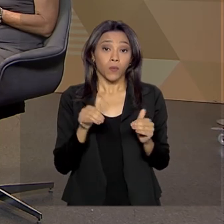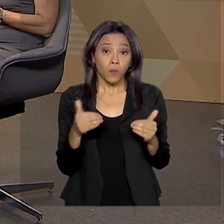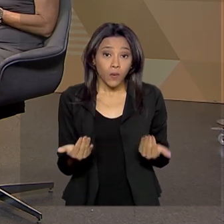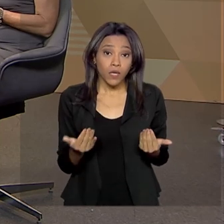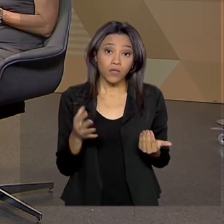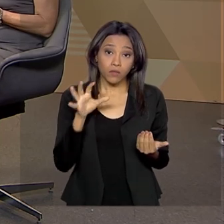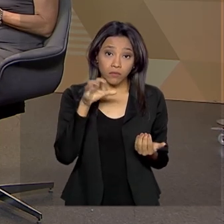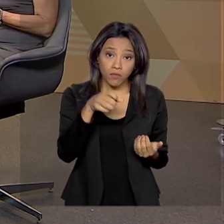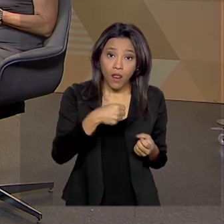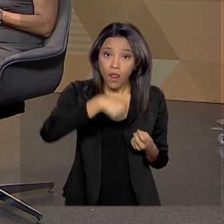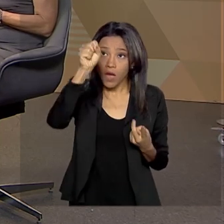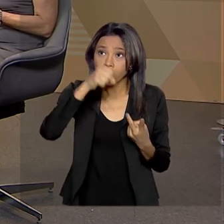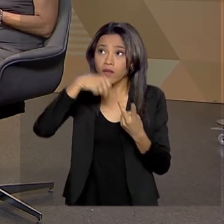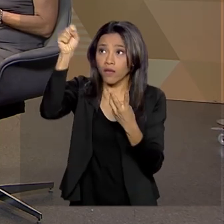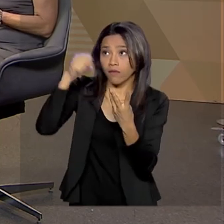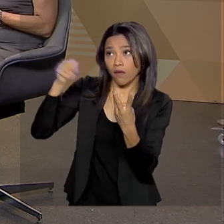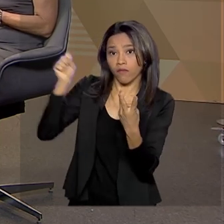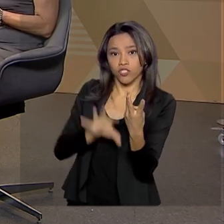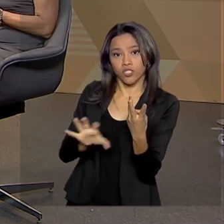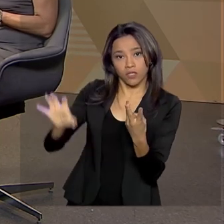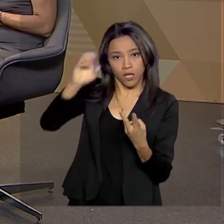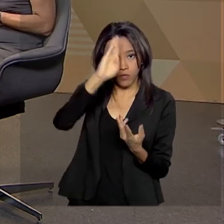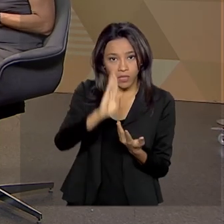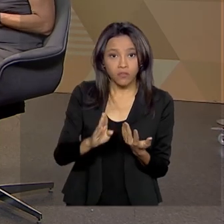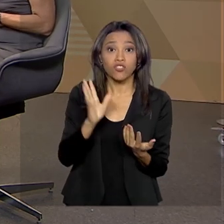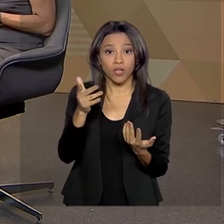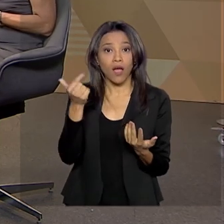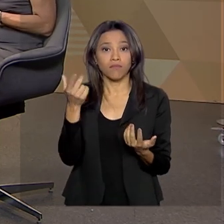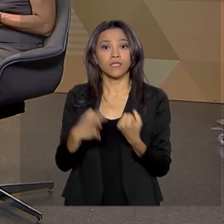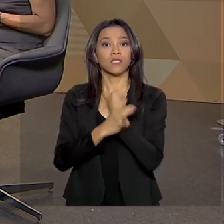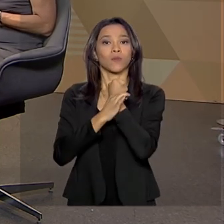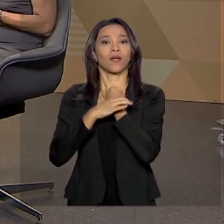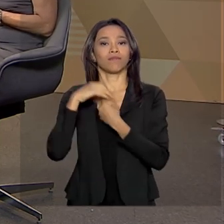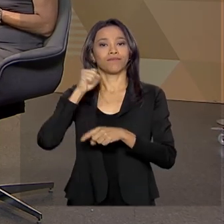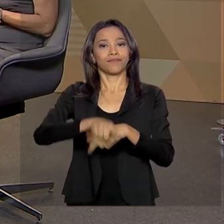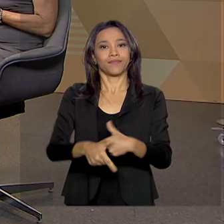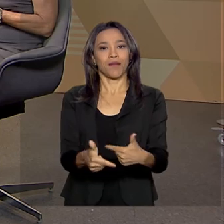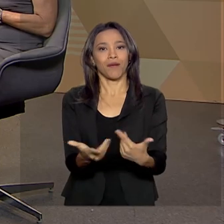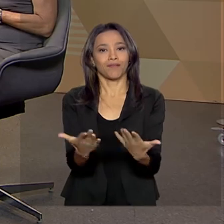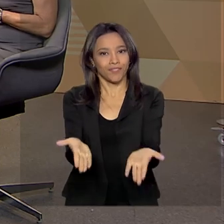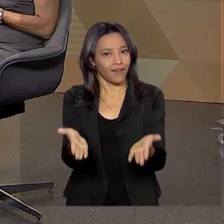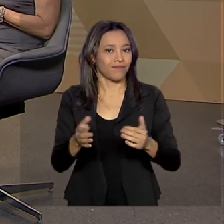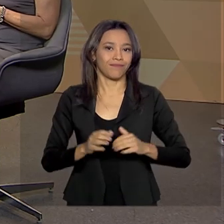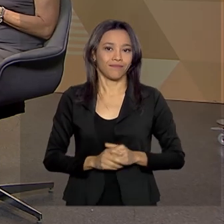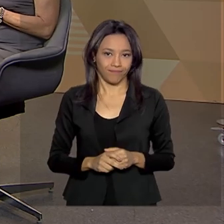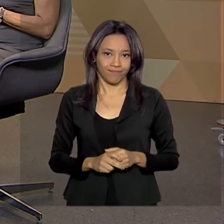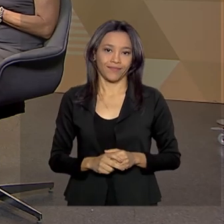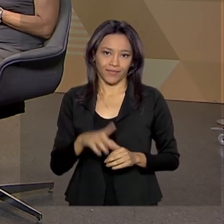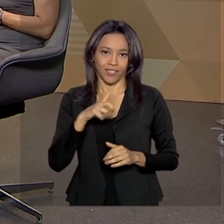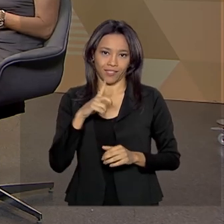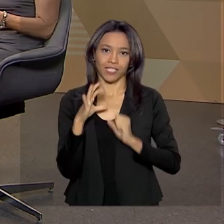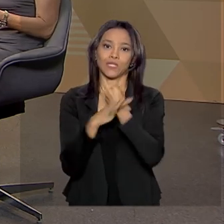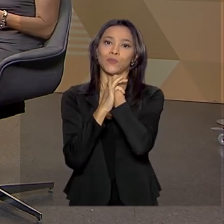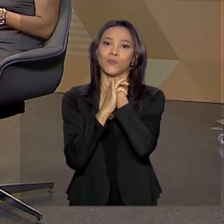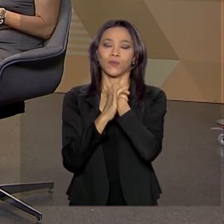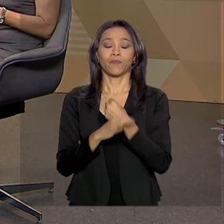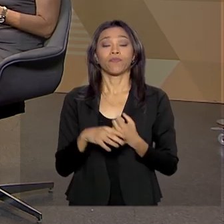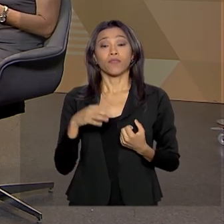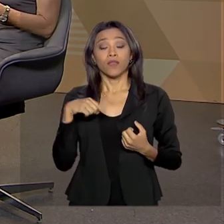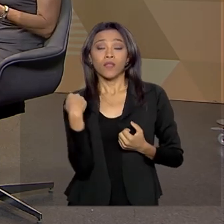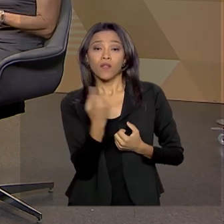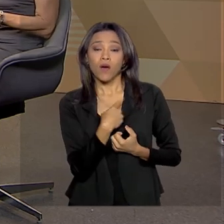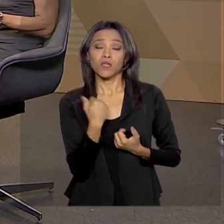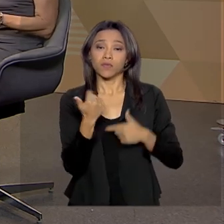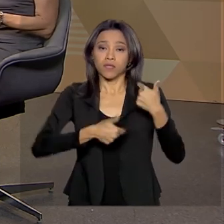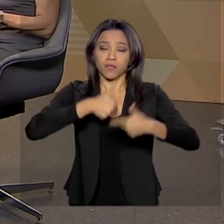são deslocados a outros pontos do país, eles já vão com emprego. Isso está se trabalhando